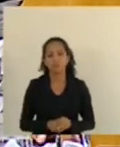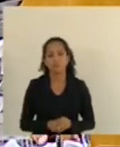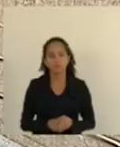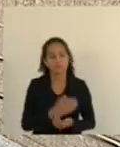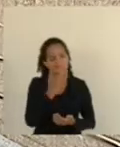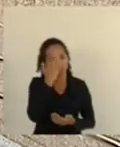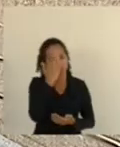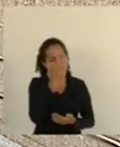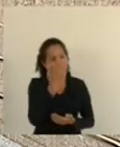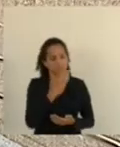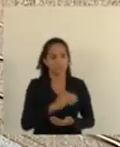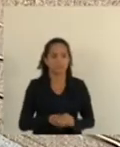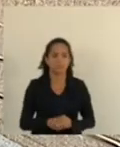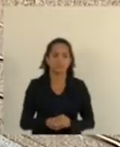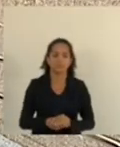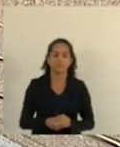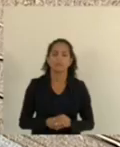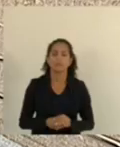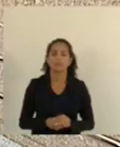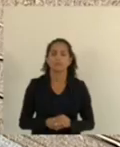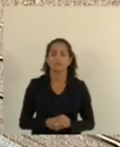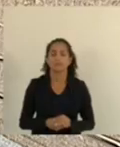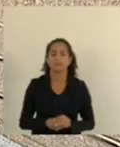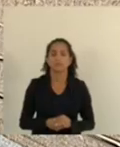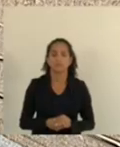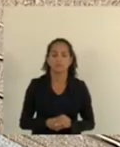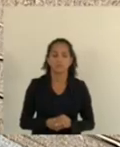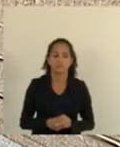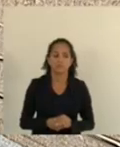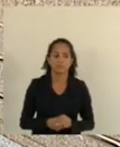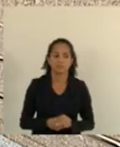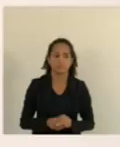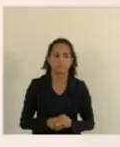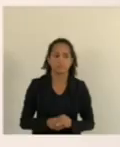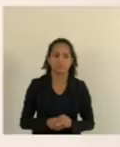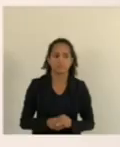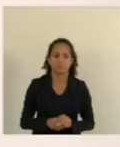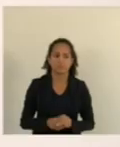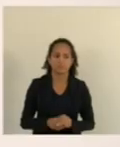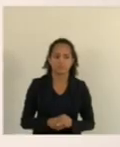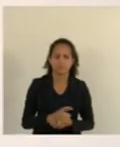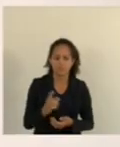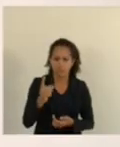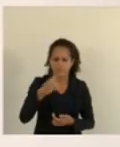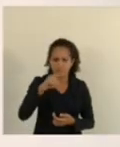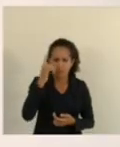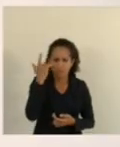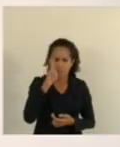Obrigado. Então, vocês conseguem me ouvir aí?